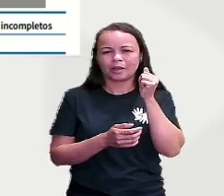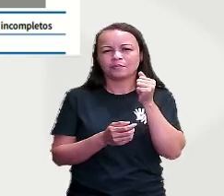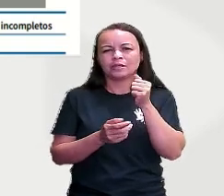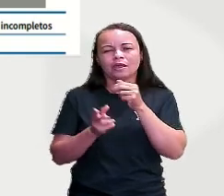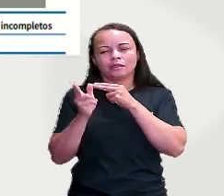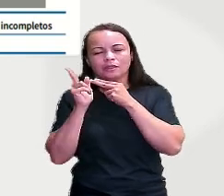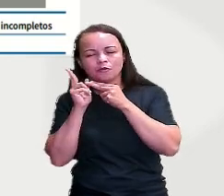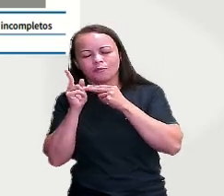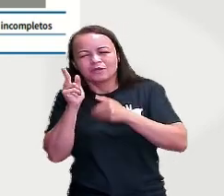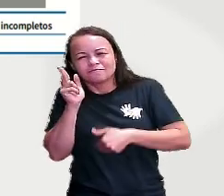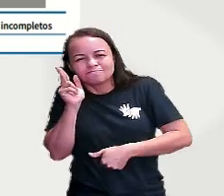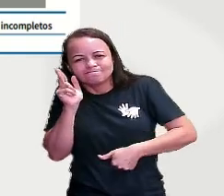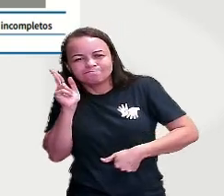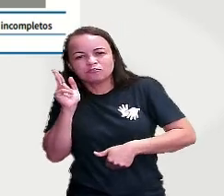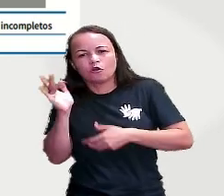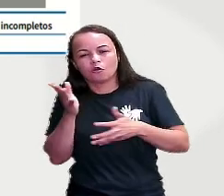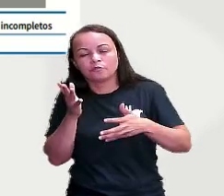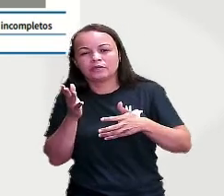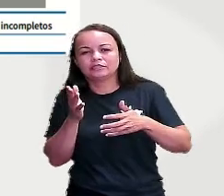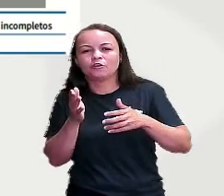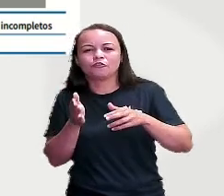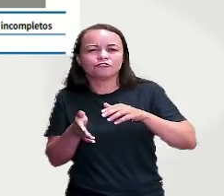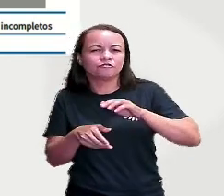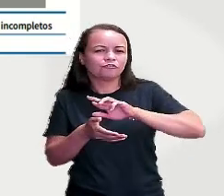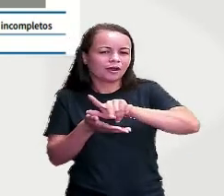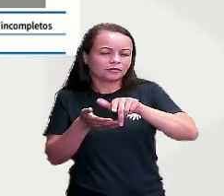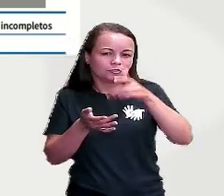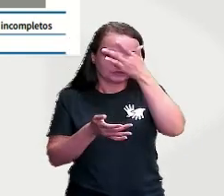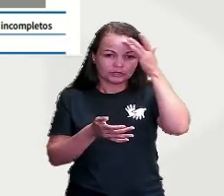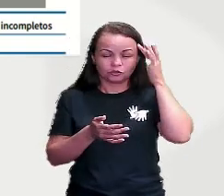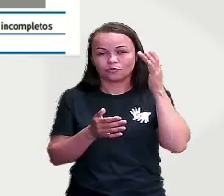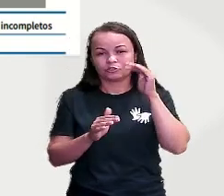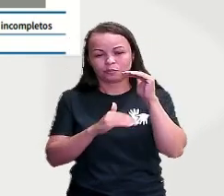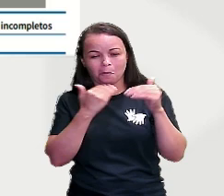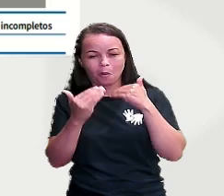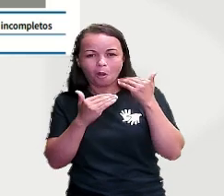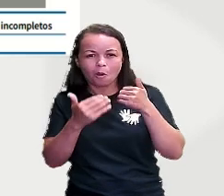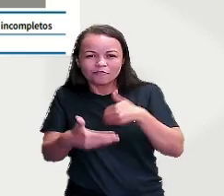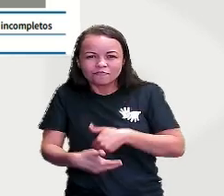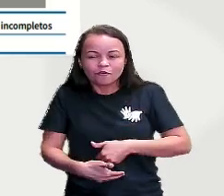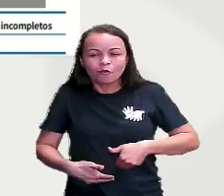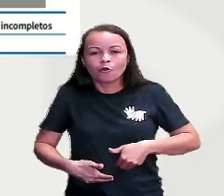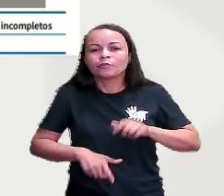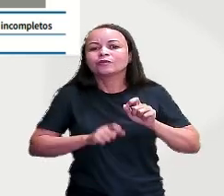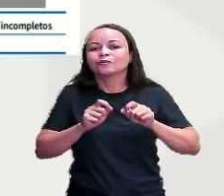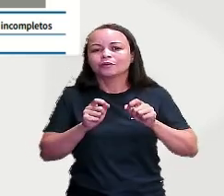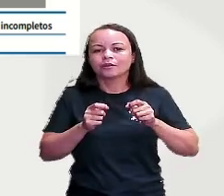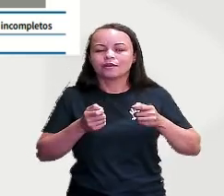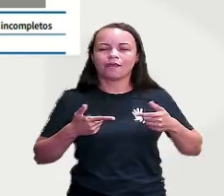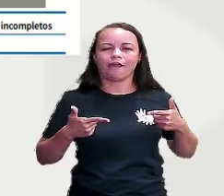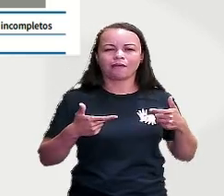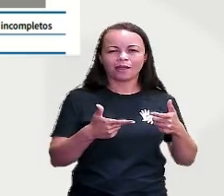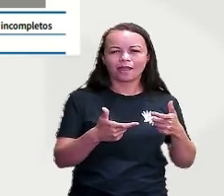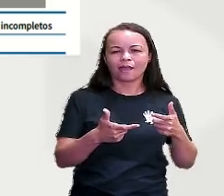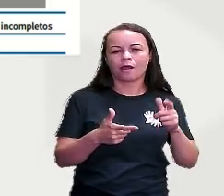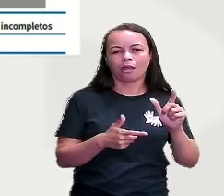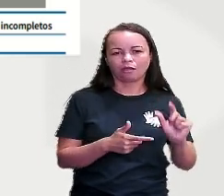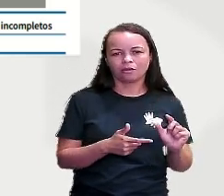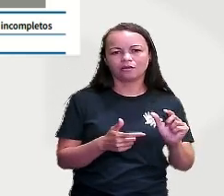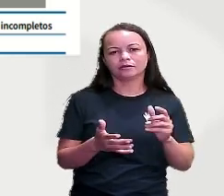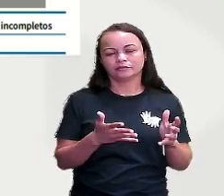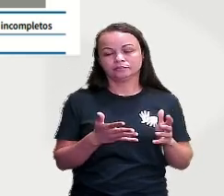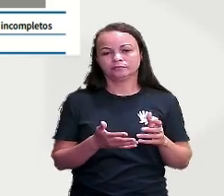Mais pessoas morrem de fome do que nas guerras. Então, infelizmente, essa é uma realidade